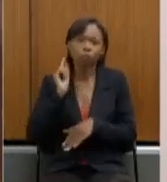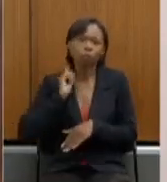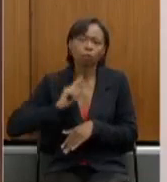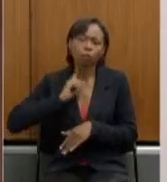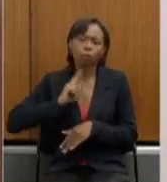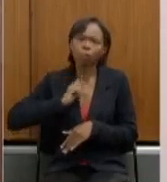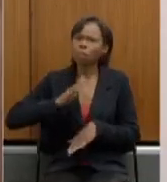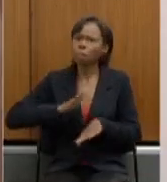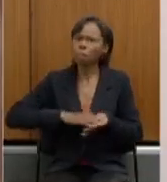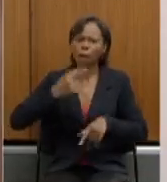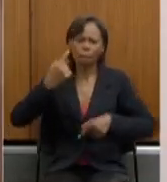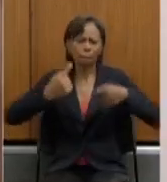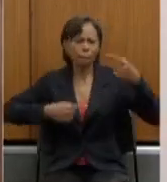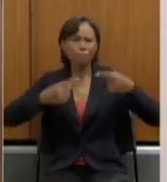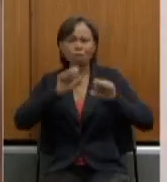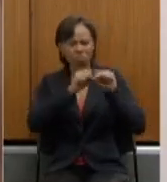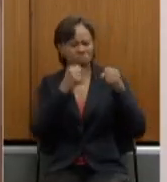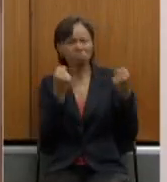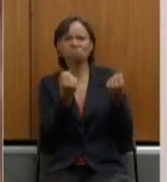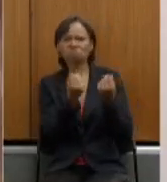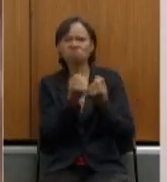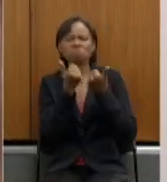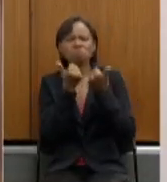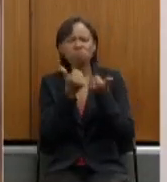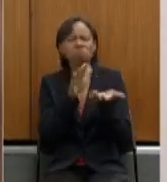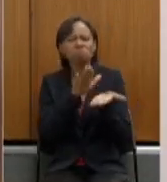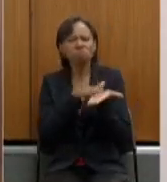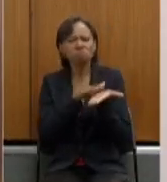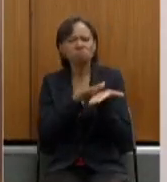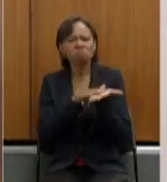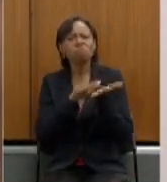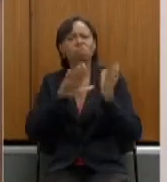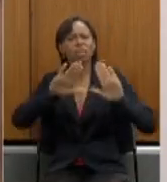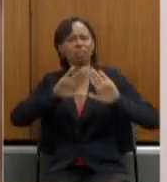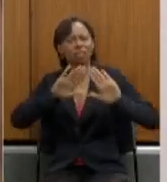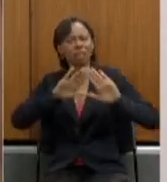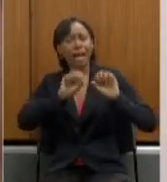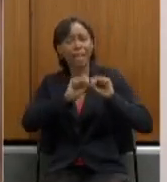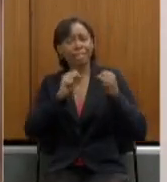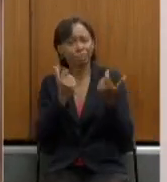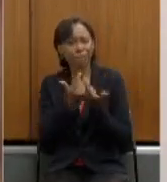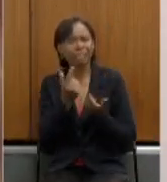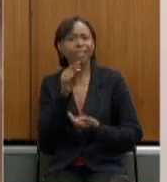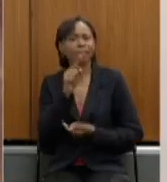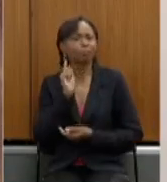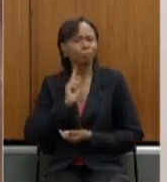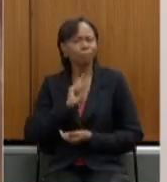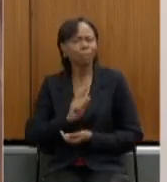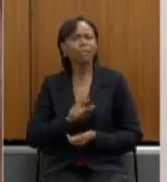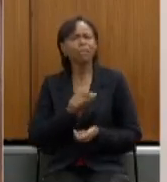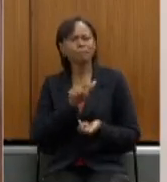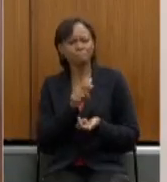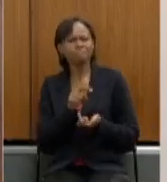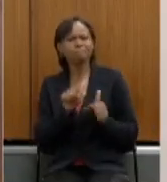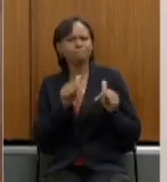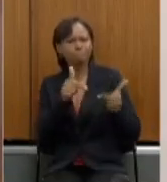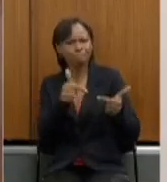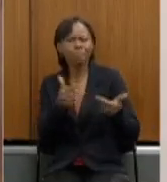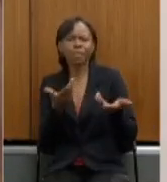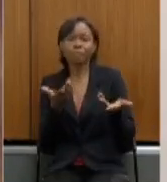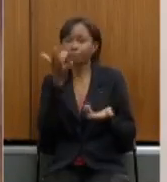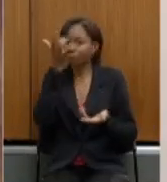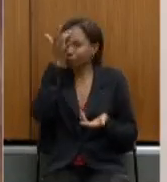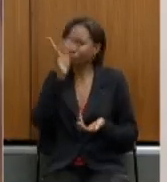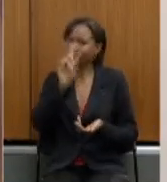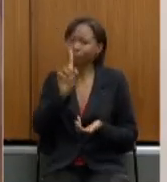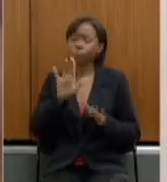fazendo seminário então quero parabenizar a Assembleia de Minas por estar fazendo isso não é fácil é preciso que a